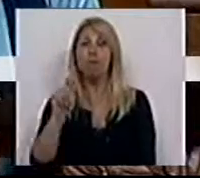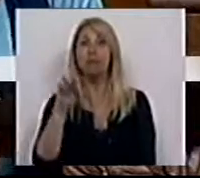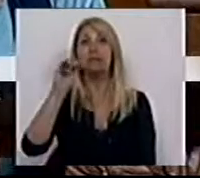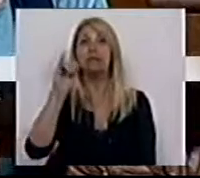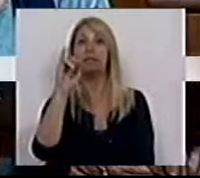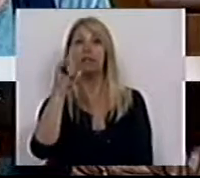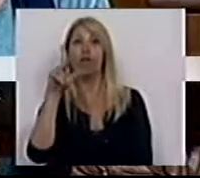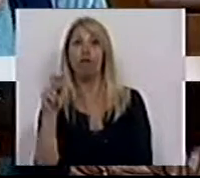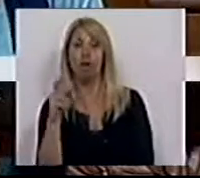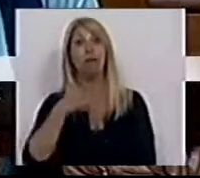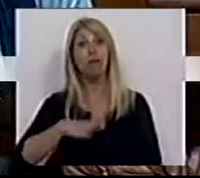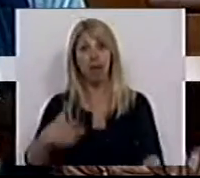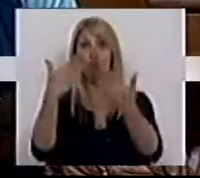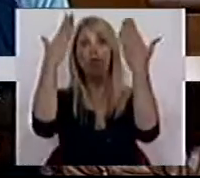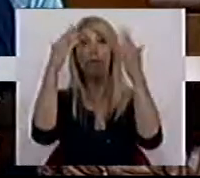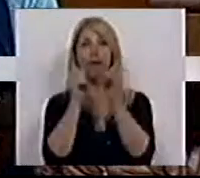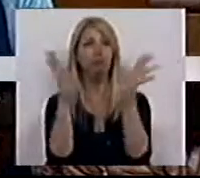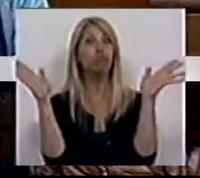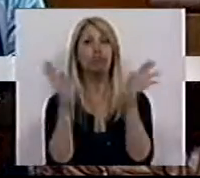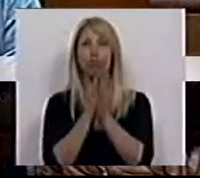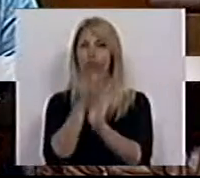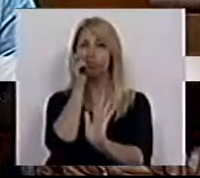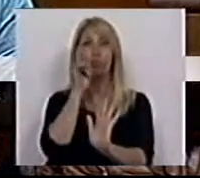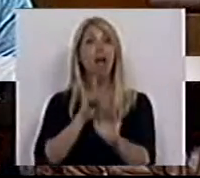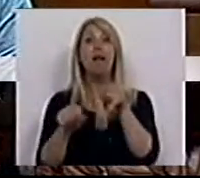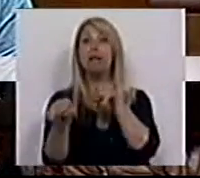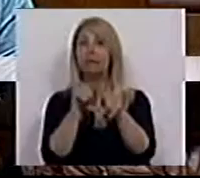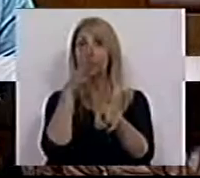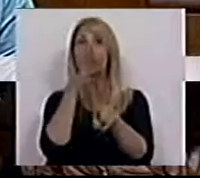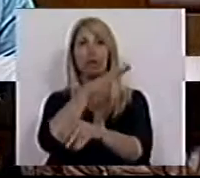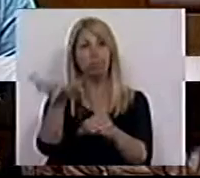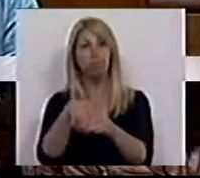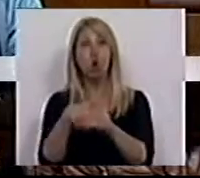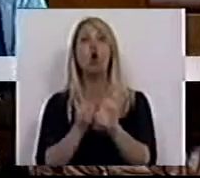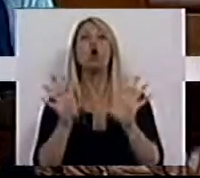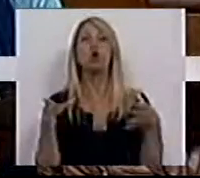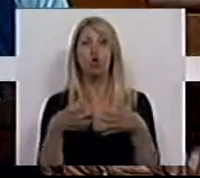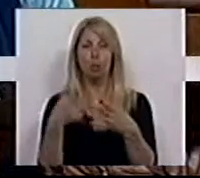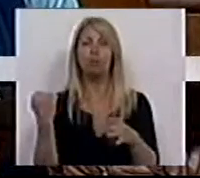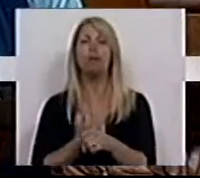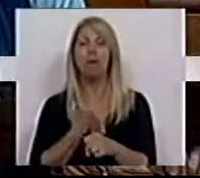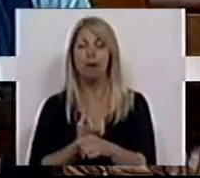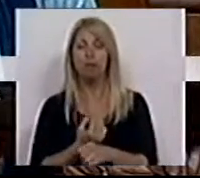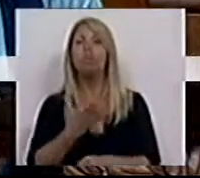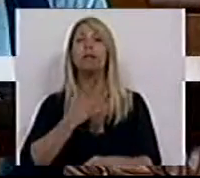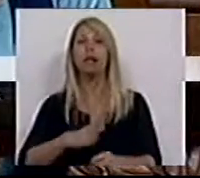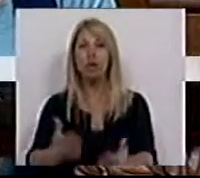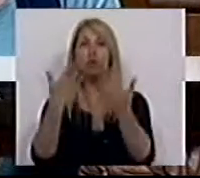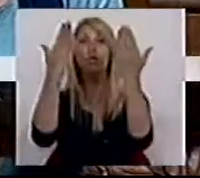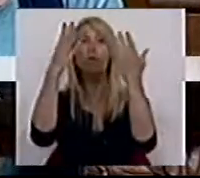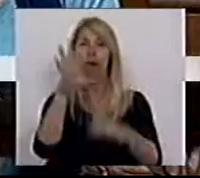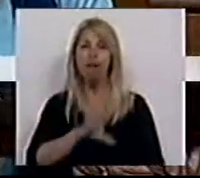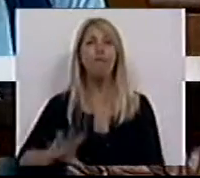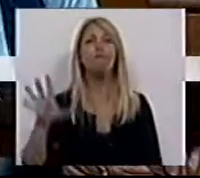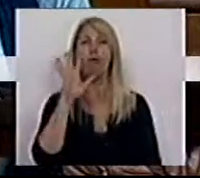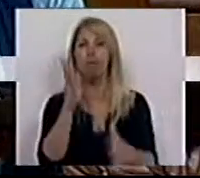todos os deputados e deputadas que integraram este grupo de trabalho. E quero saudar, de forma muito